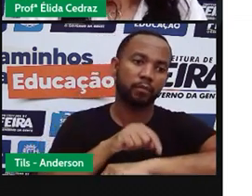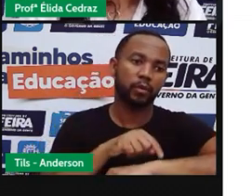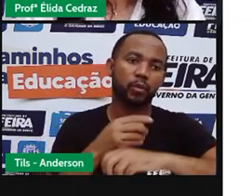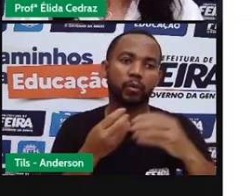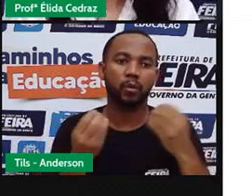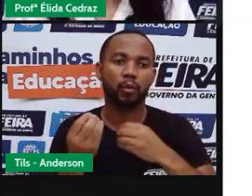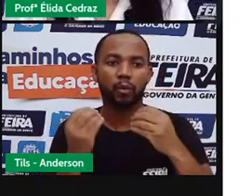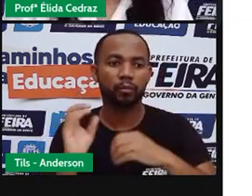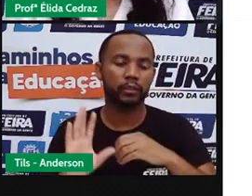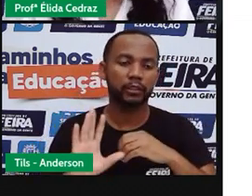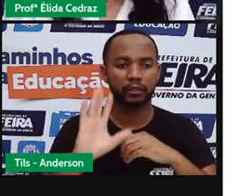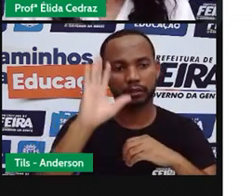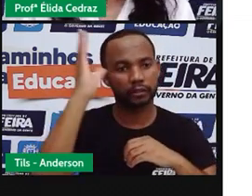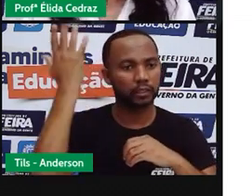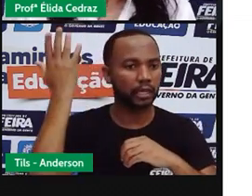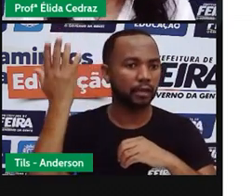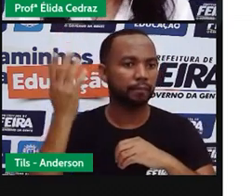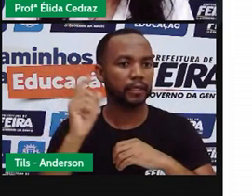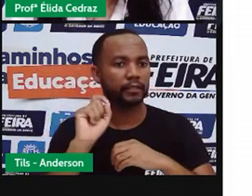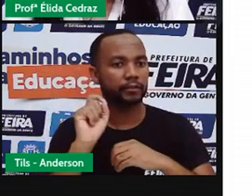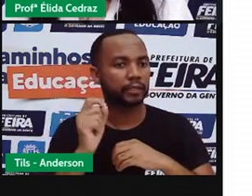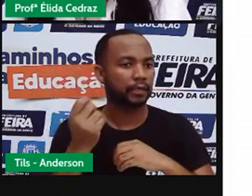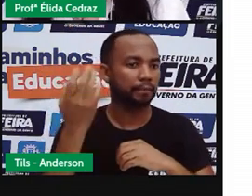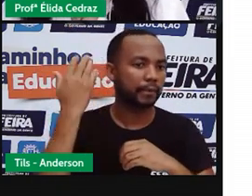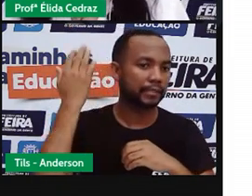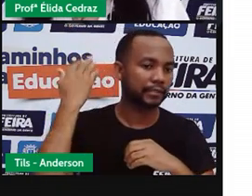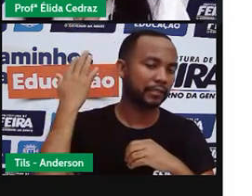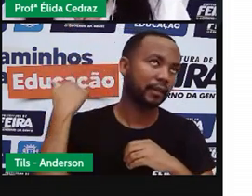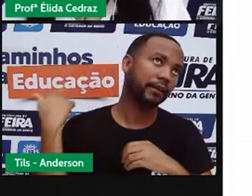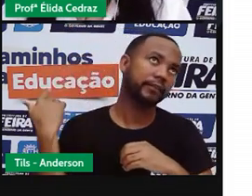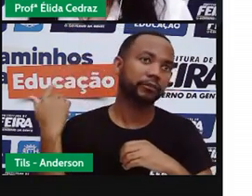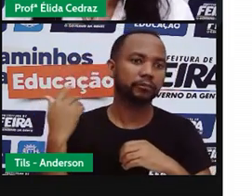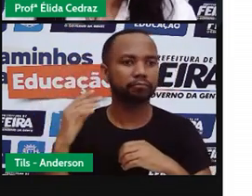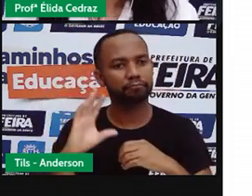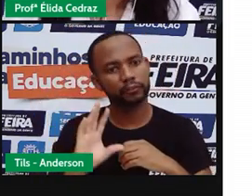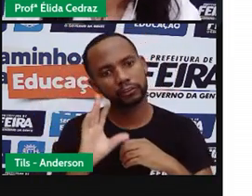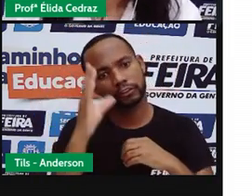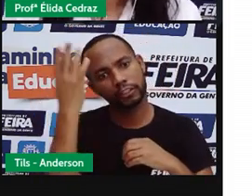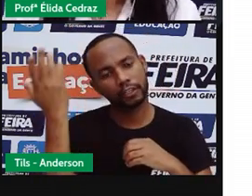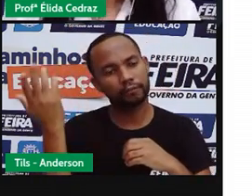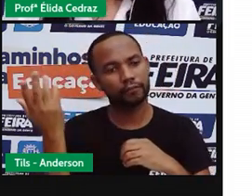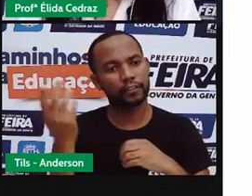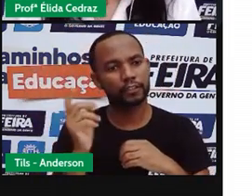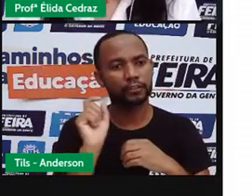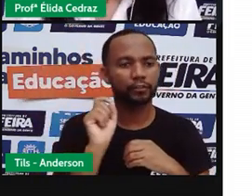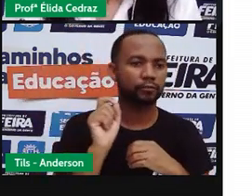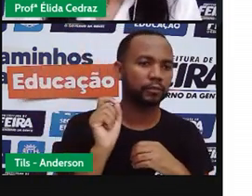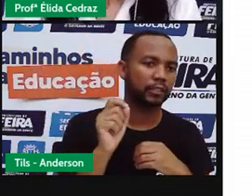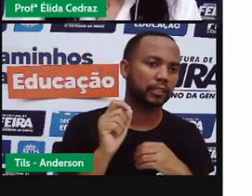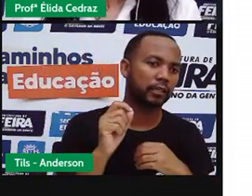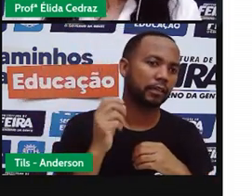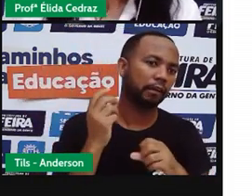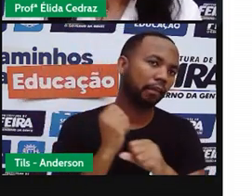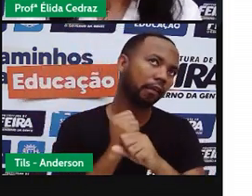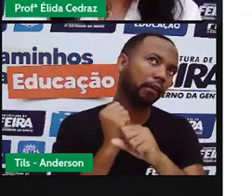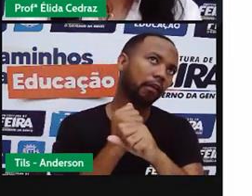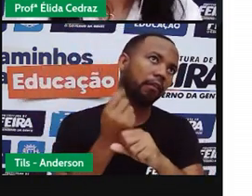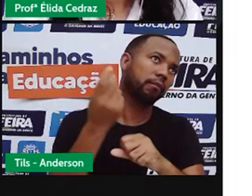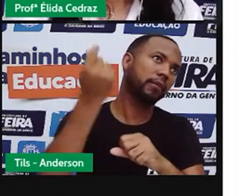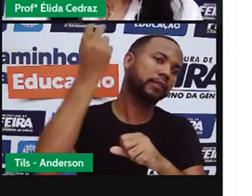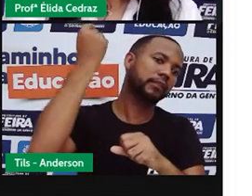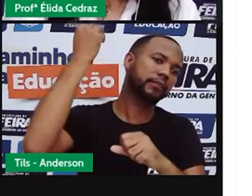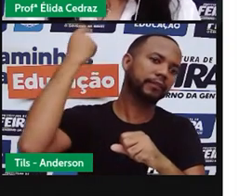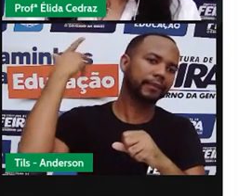aconteceu. Que foi no passado. Era uma vez. Certa vez. Há muito tempo.